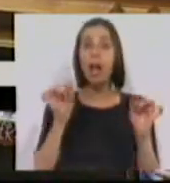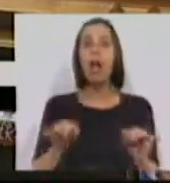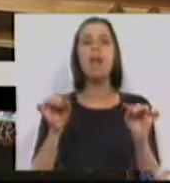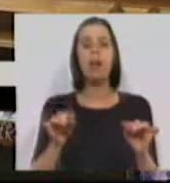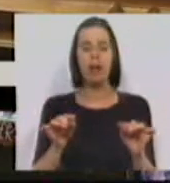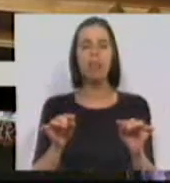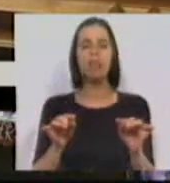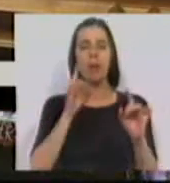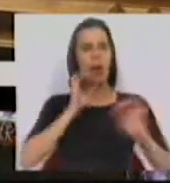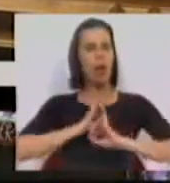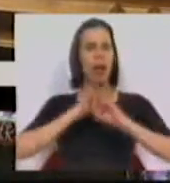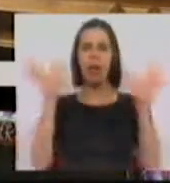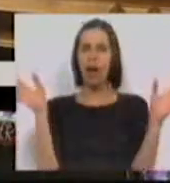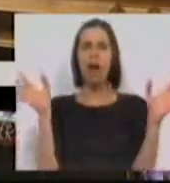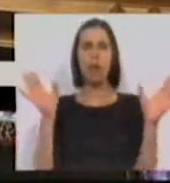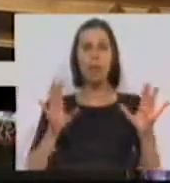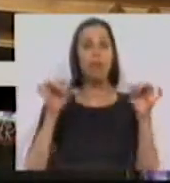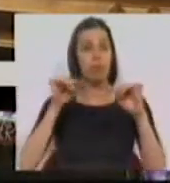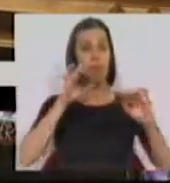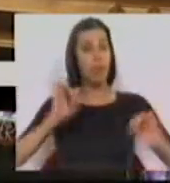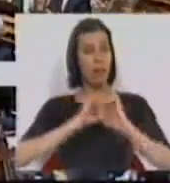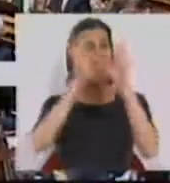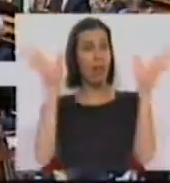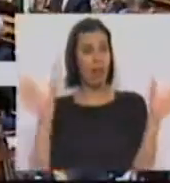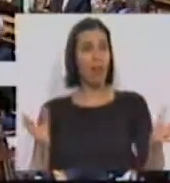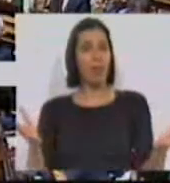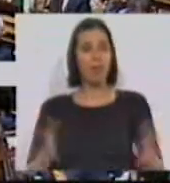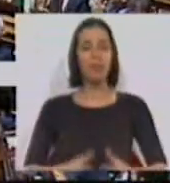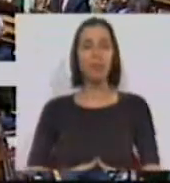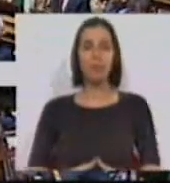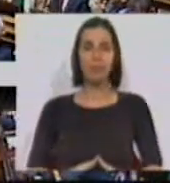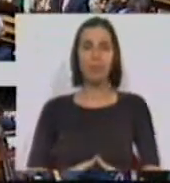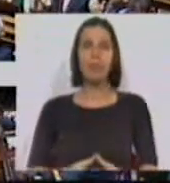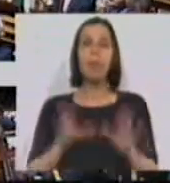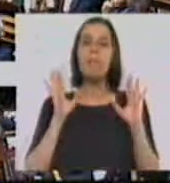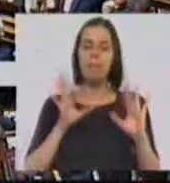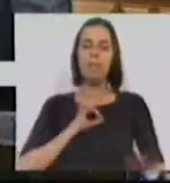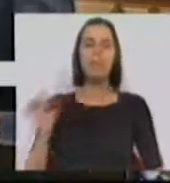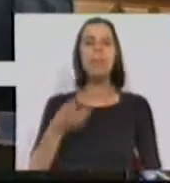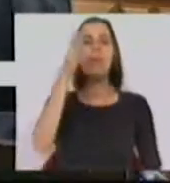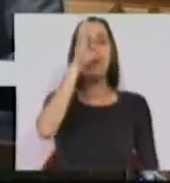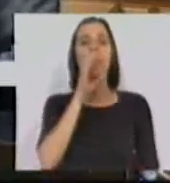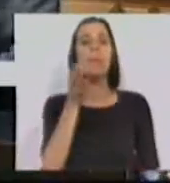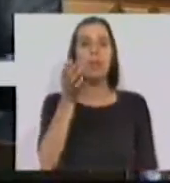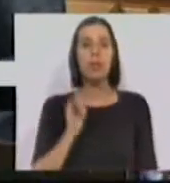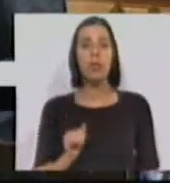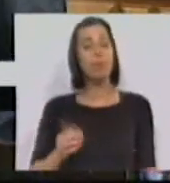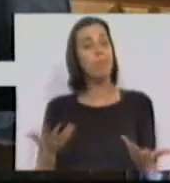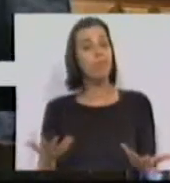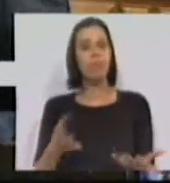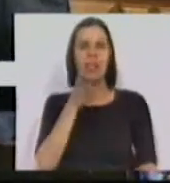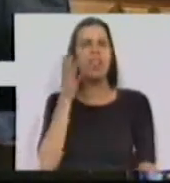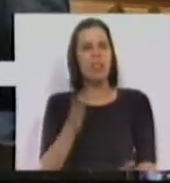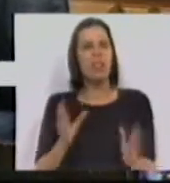com esta clareza. Com esta clareza. Mas, Sr. Primeiro-Ministro, agora